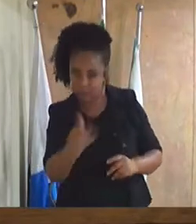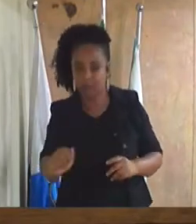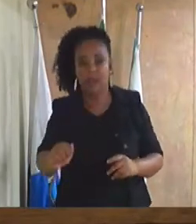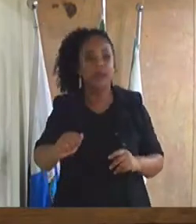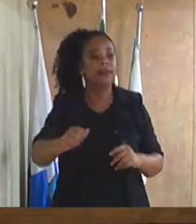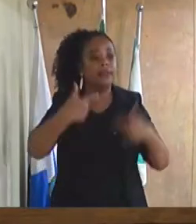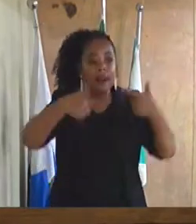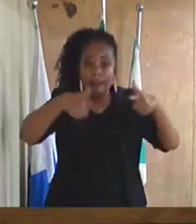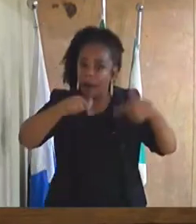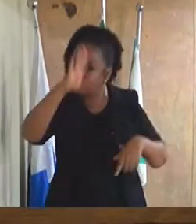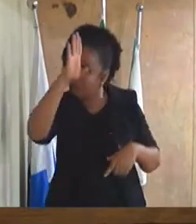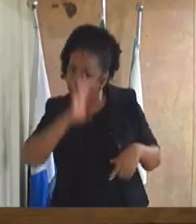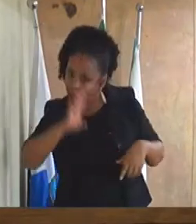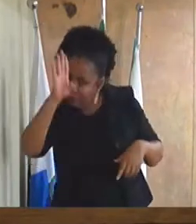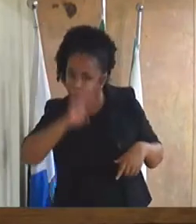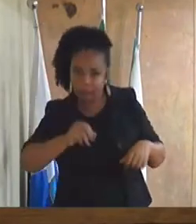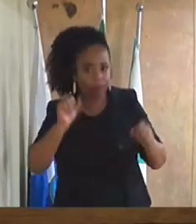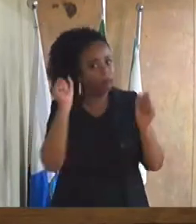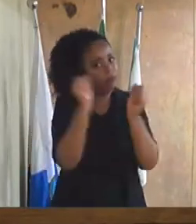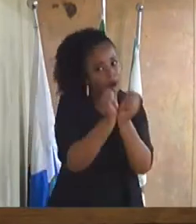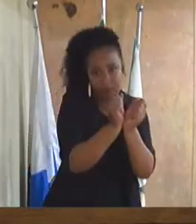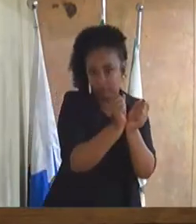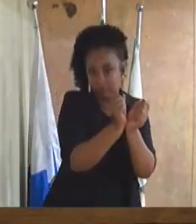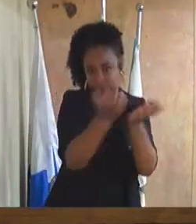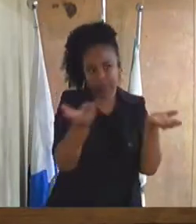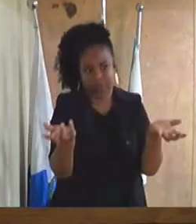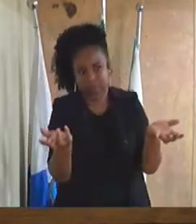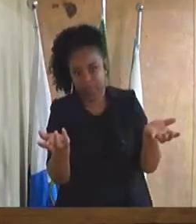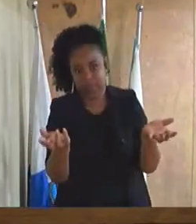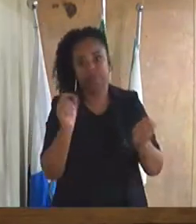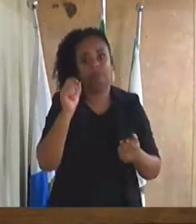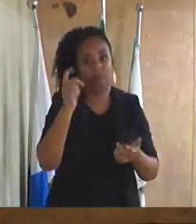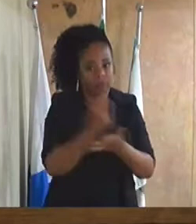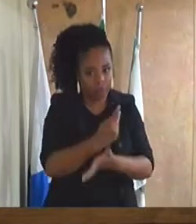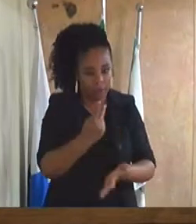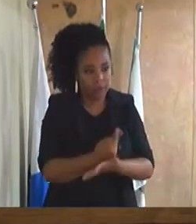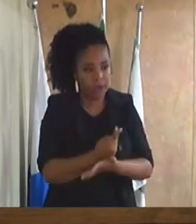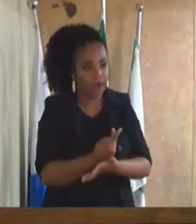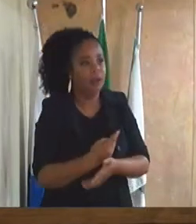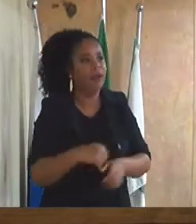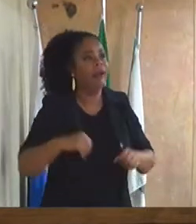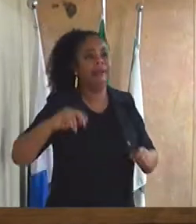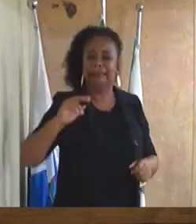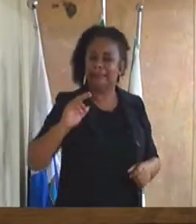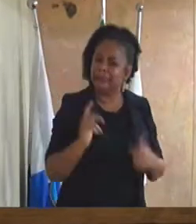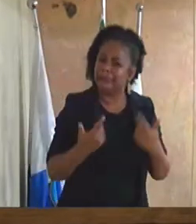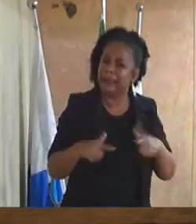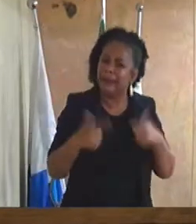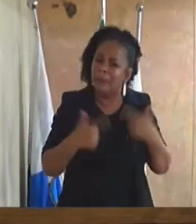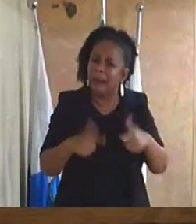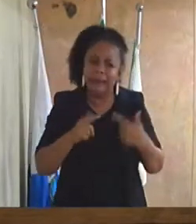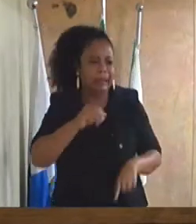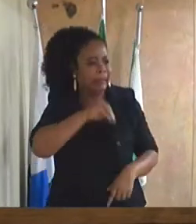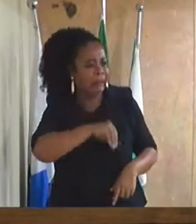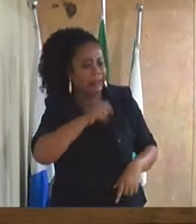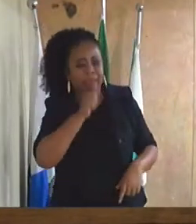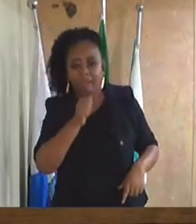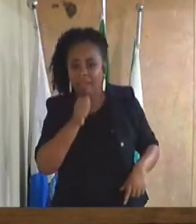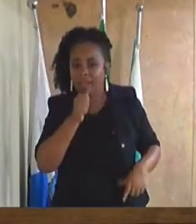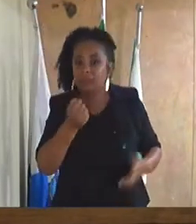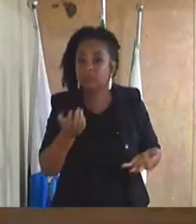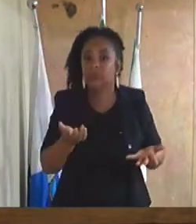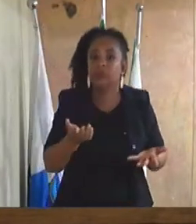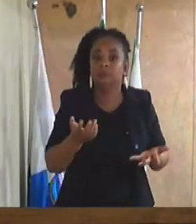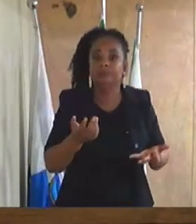Para mim, a pessoa que trabalha de graça é escravo. Então, ali estão trabalhando de regime. Quem quiser tirar alguma dúvida, vai lá. No